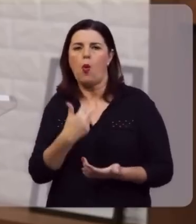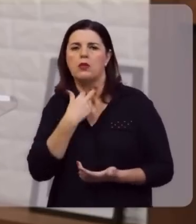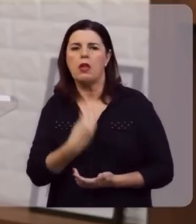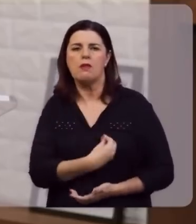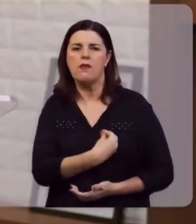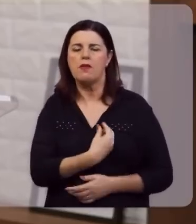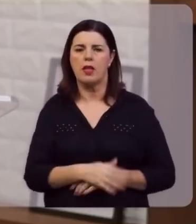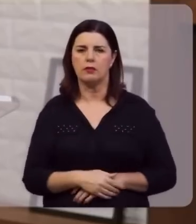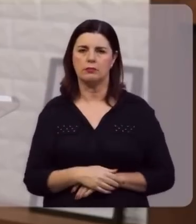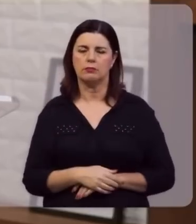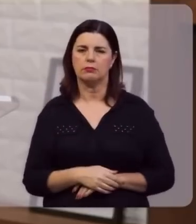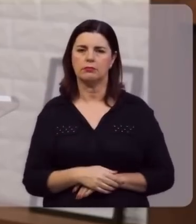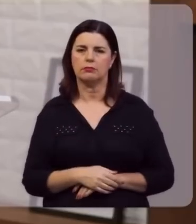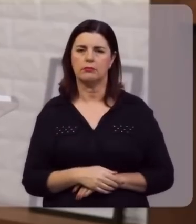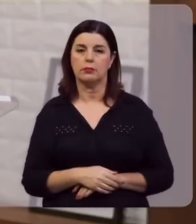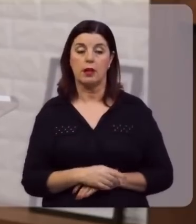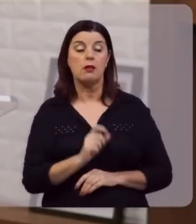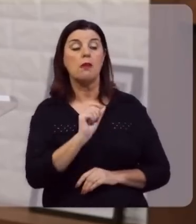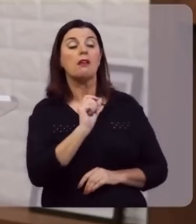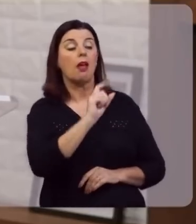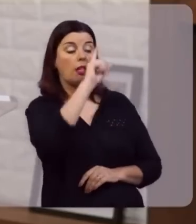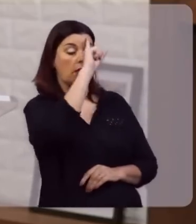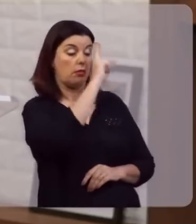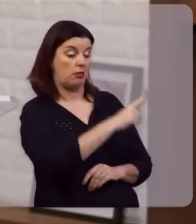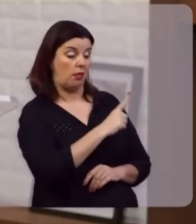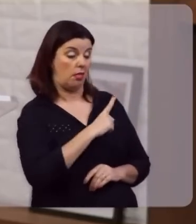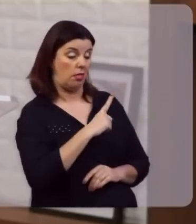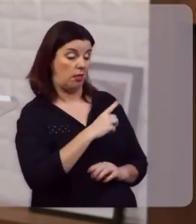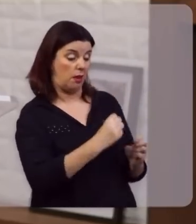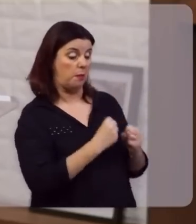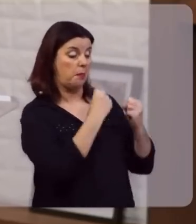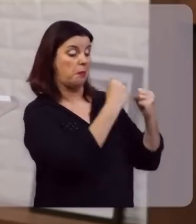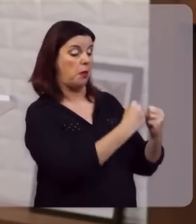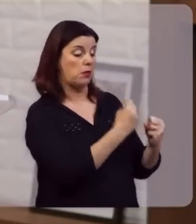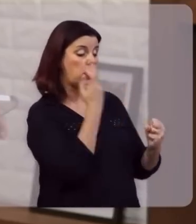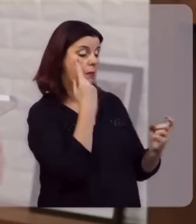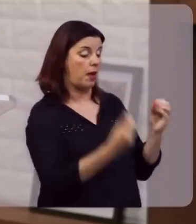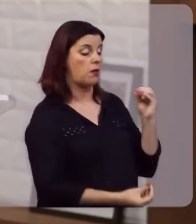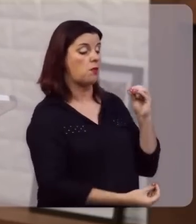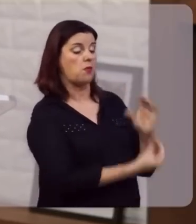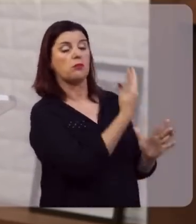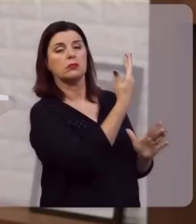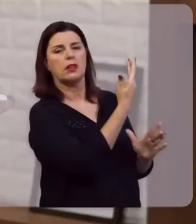que quem dá a ordem, dá o poder para que a ordem se cumpra,